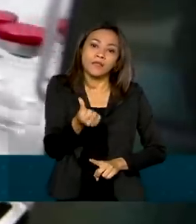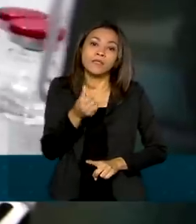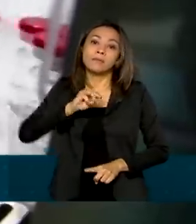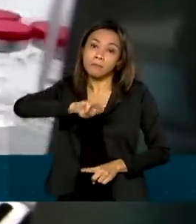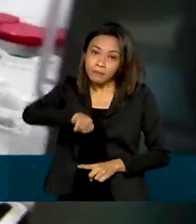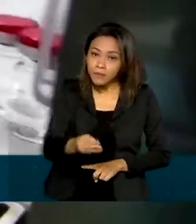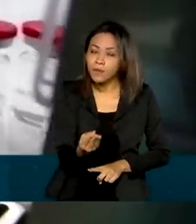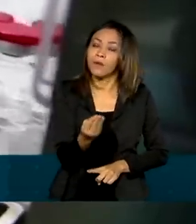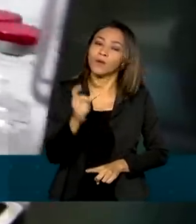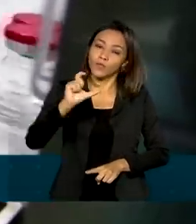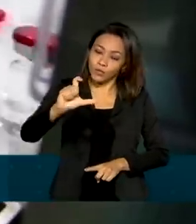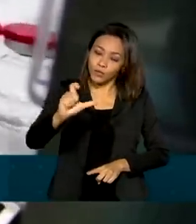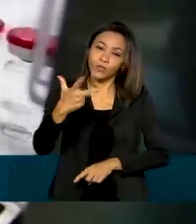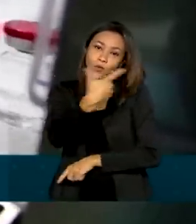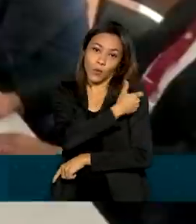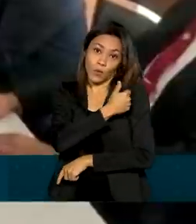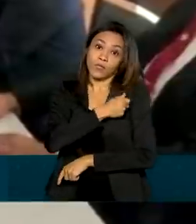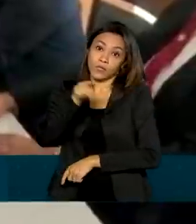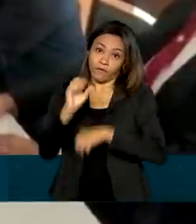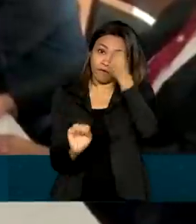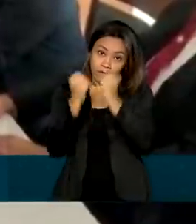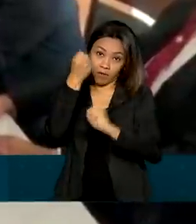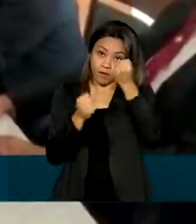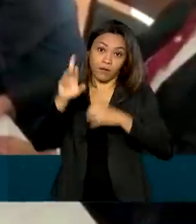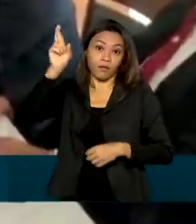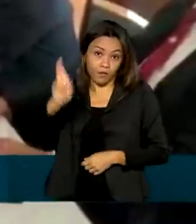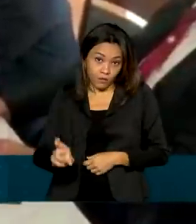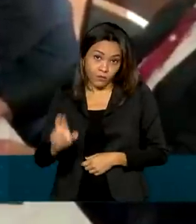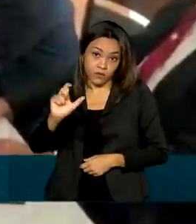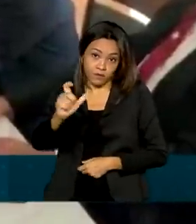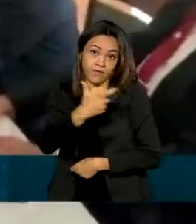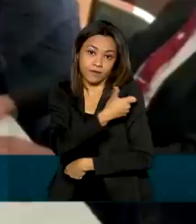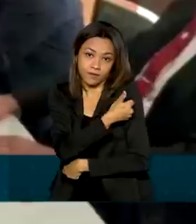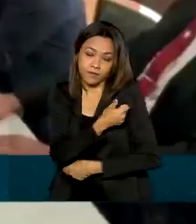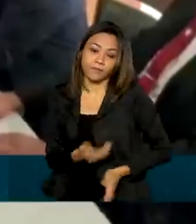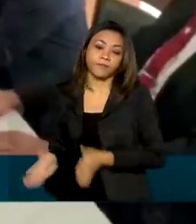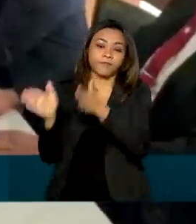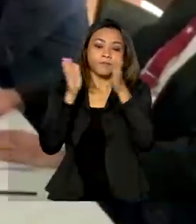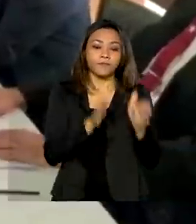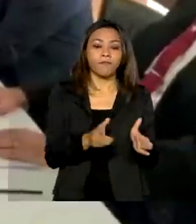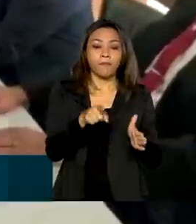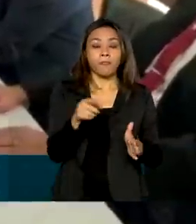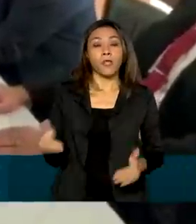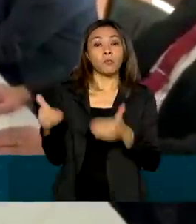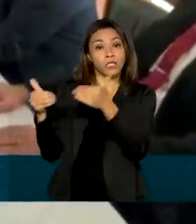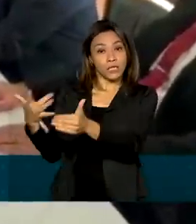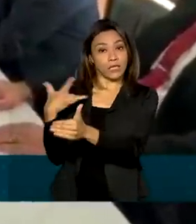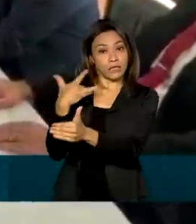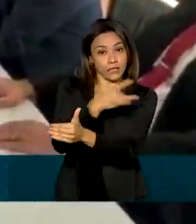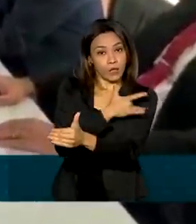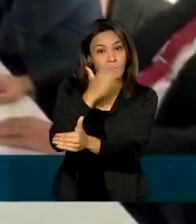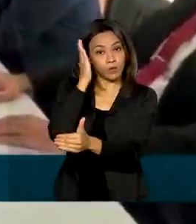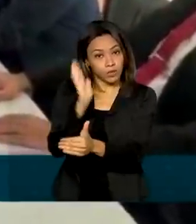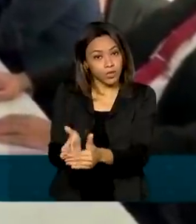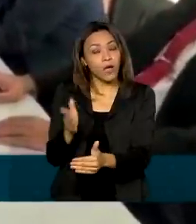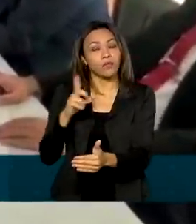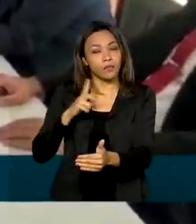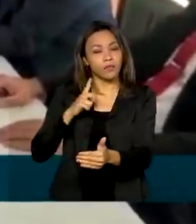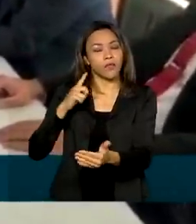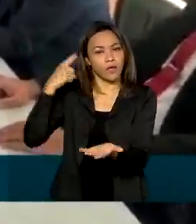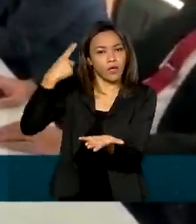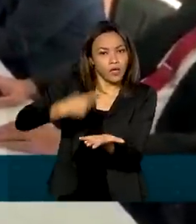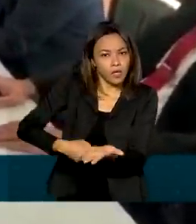doses da vacina fabricada na Rússia. O Ministério da Saúde já tem tratativas, seja com o Fundo da Maléa, seja com